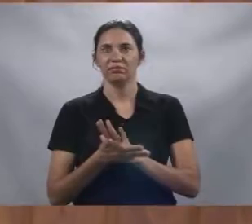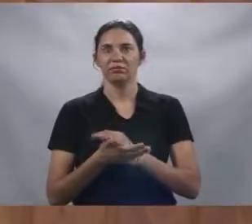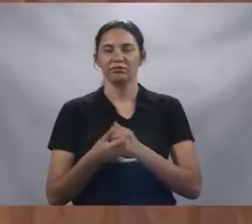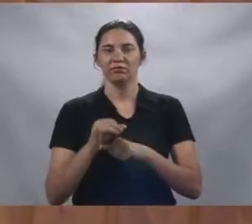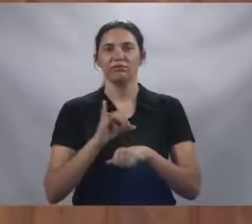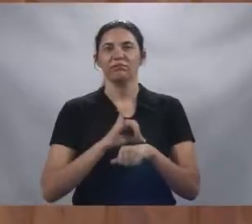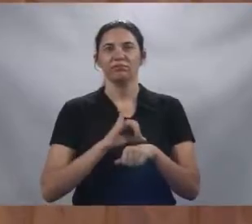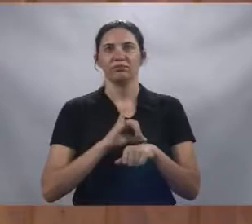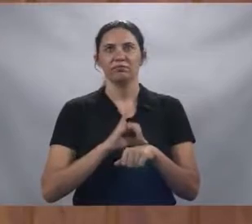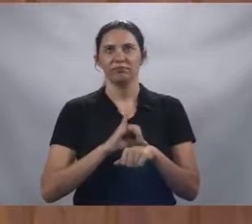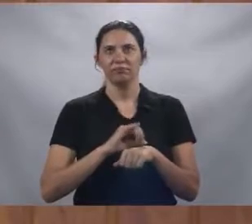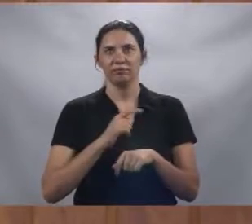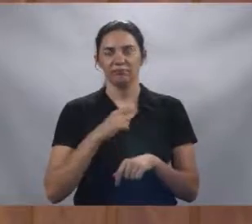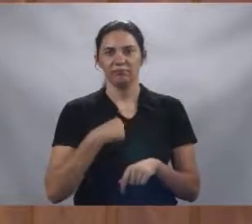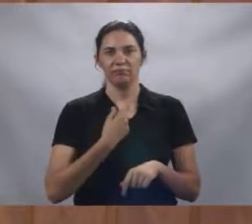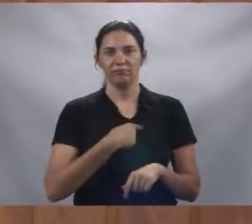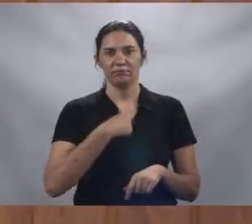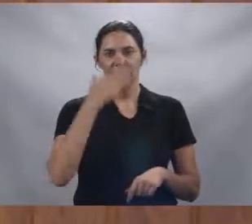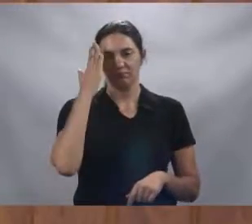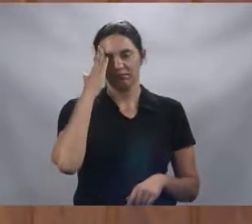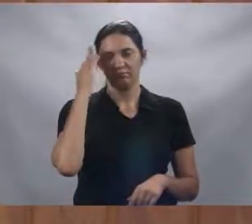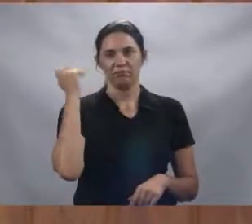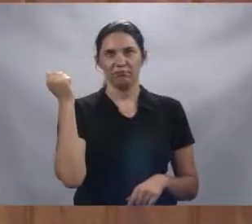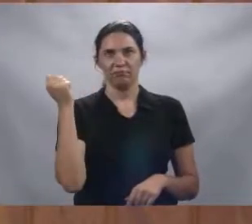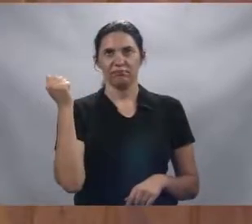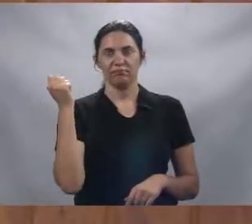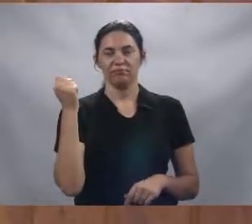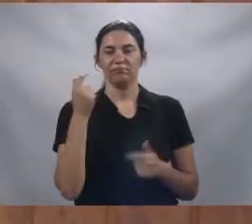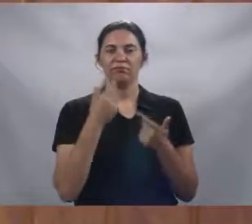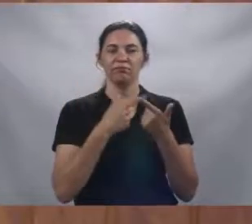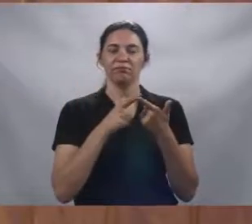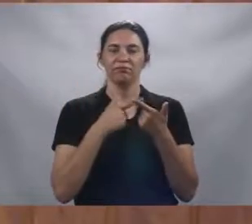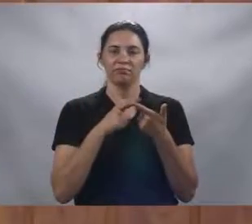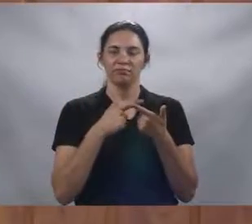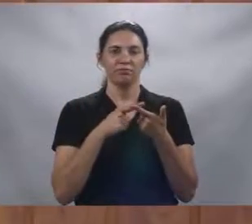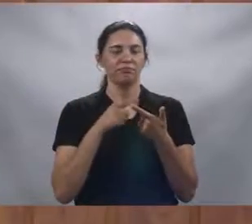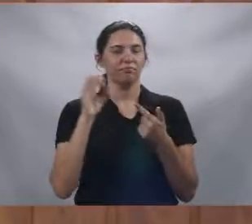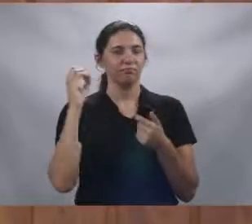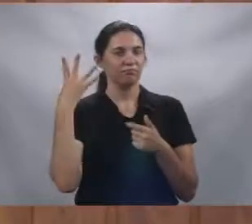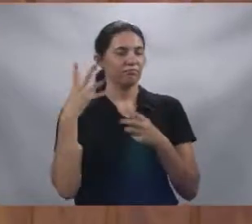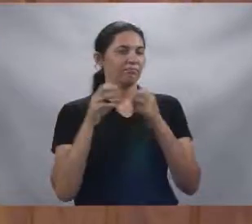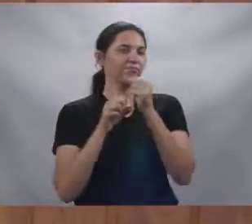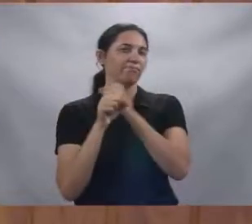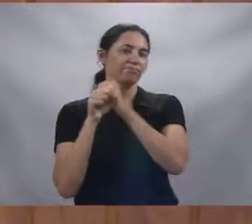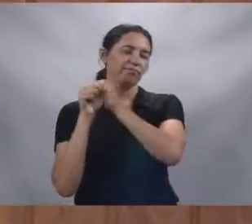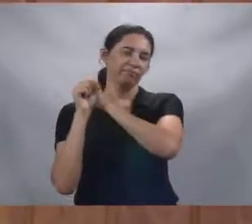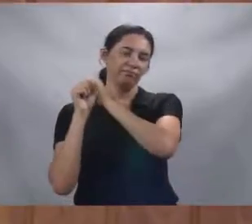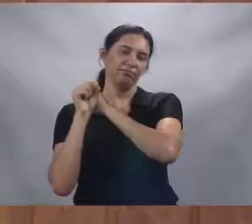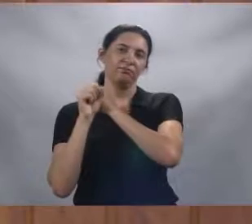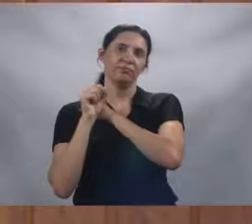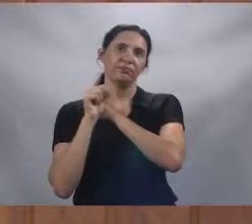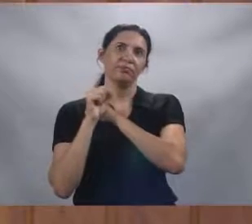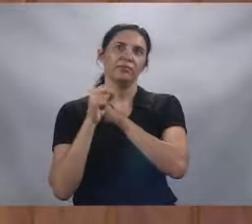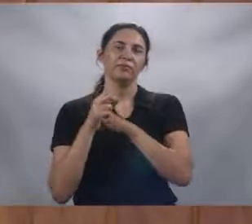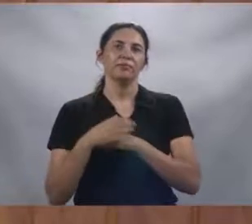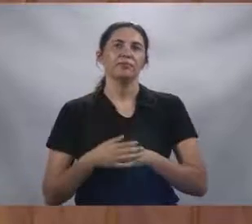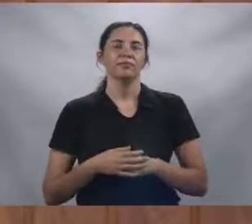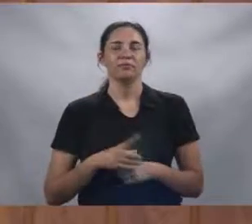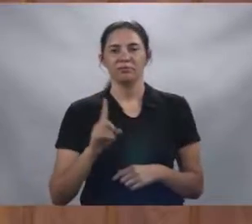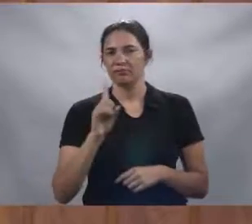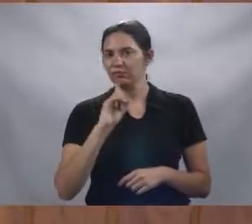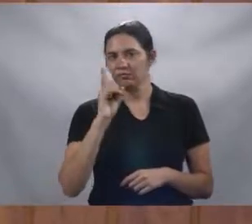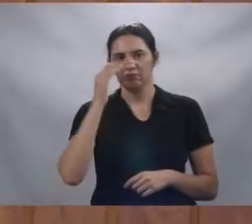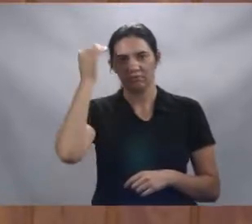E a gente sabe que isso aqui é um problema que vem se arrastando faz muito tempo. Não vamos também culpar